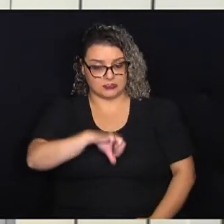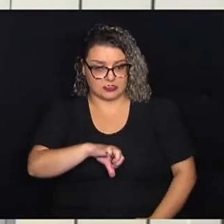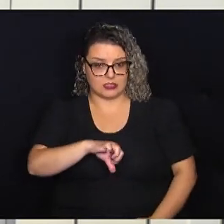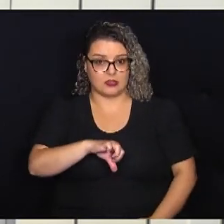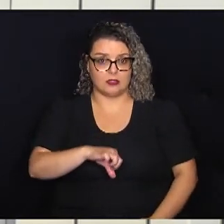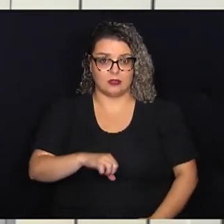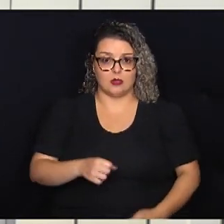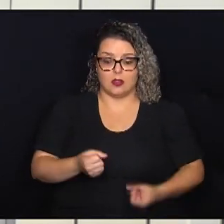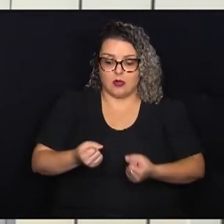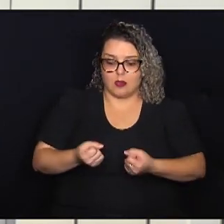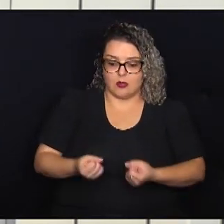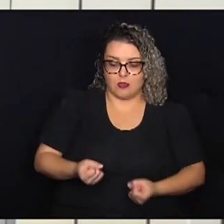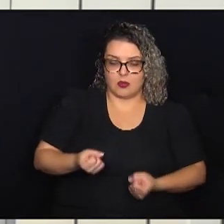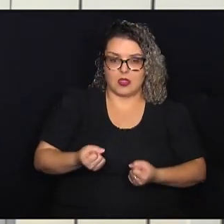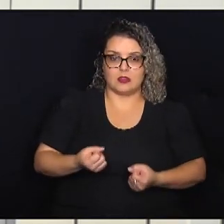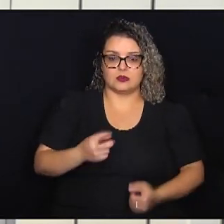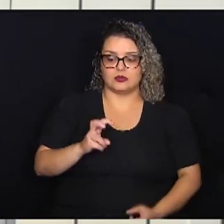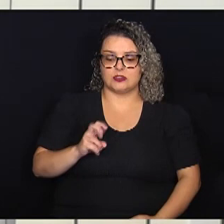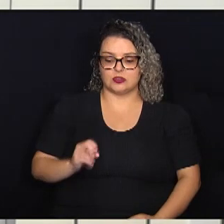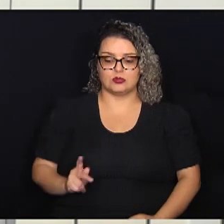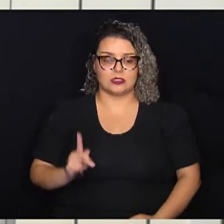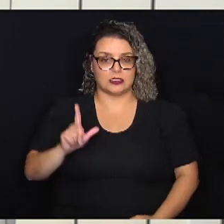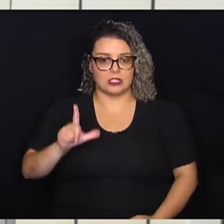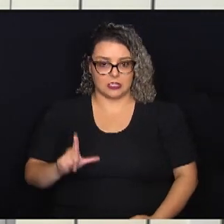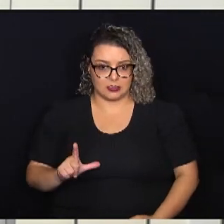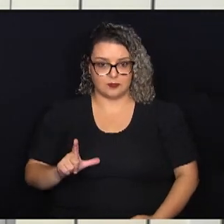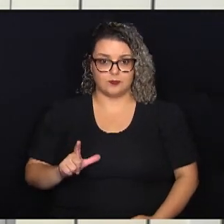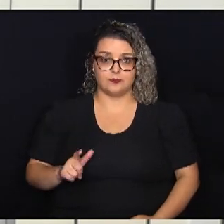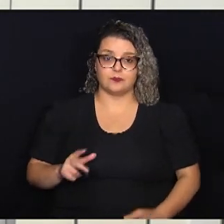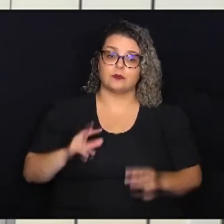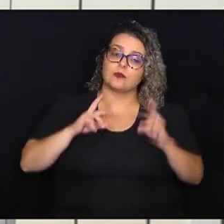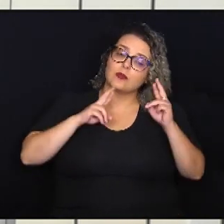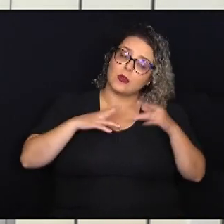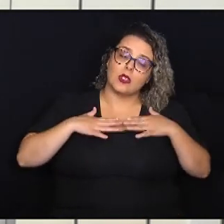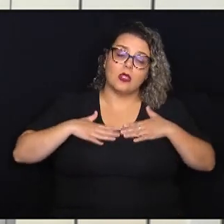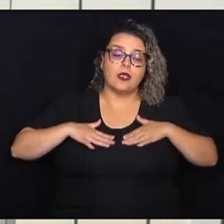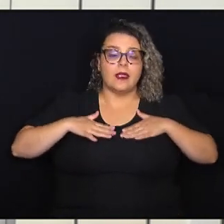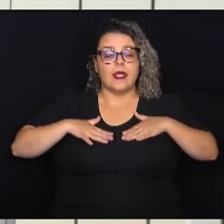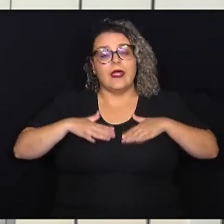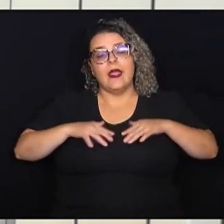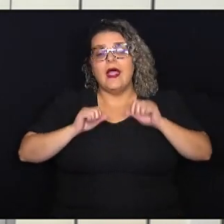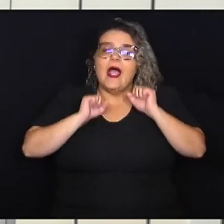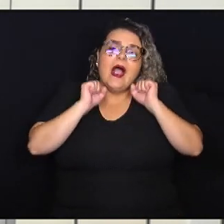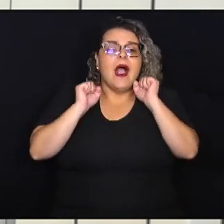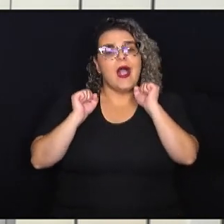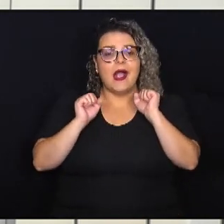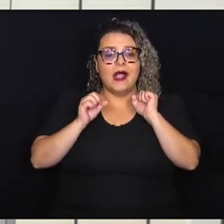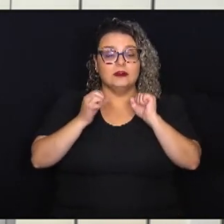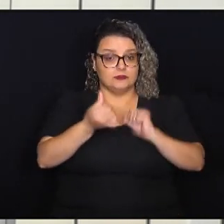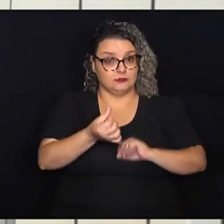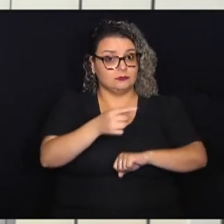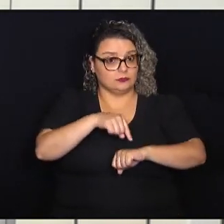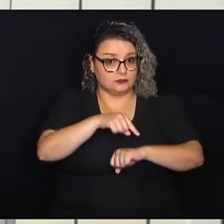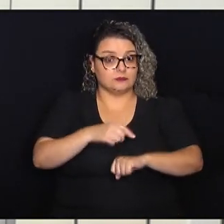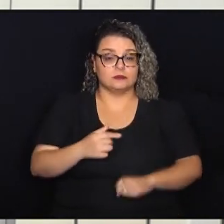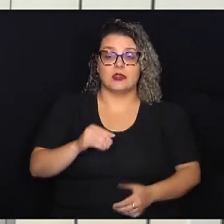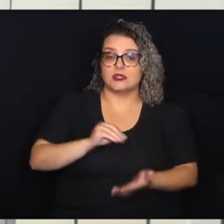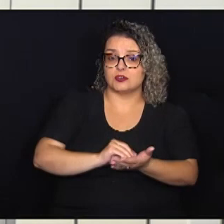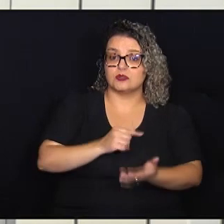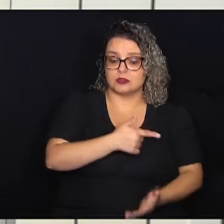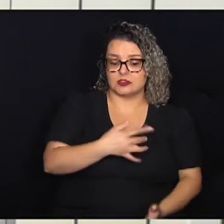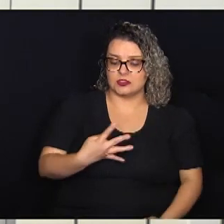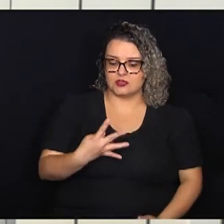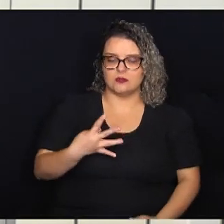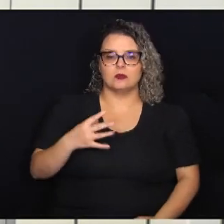pesar no mínimo 50 quilos, estar descansado, ter dormido pelo menos seis horas nas últimas 24 horas.